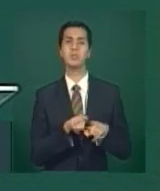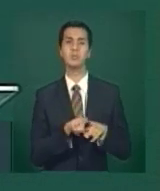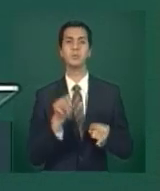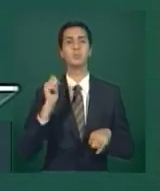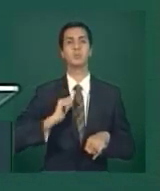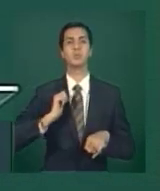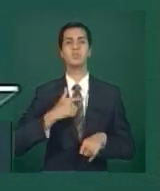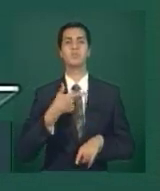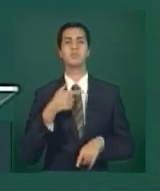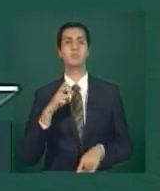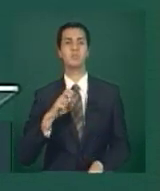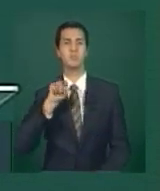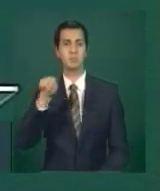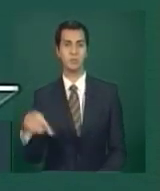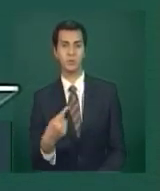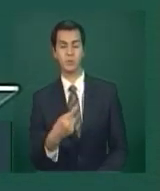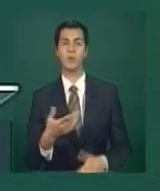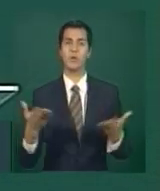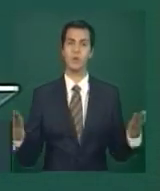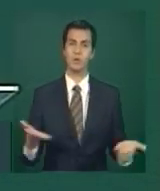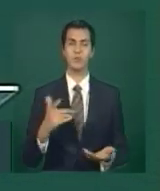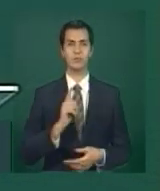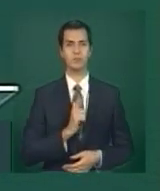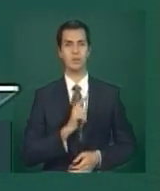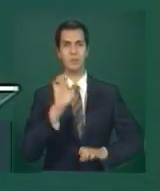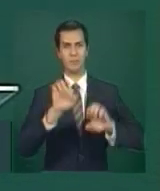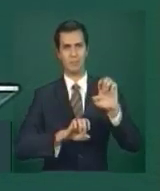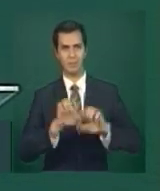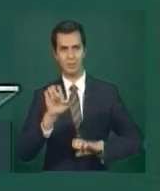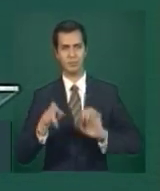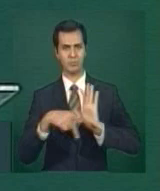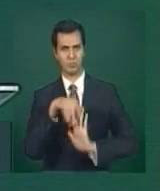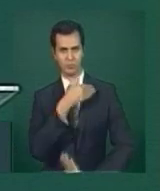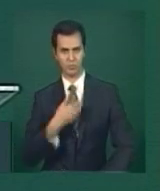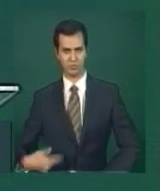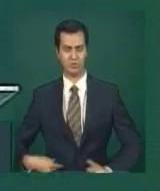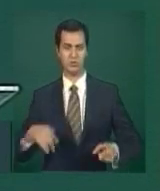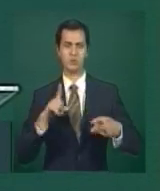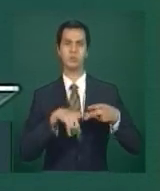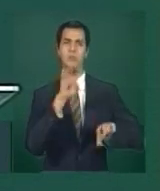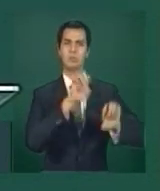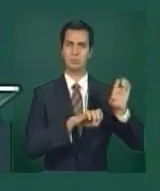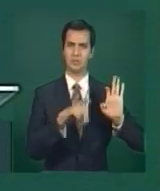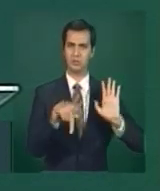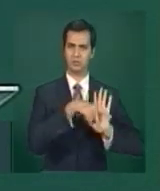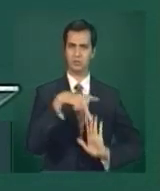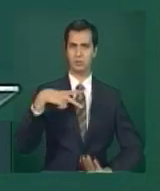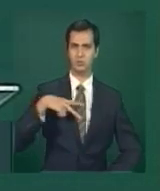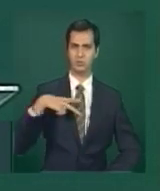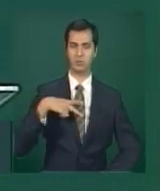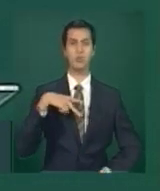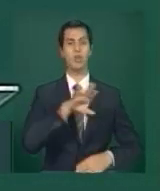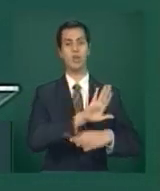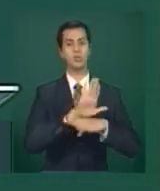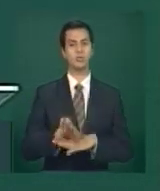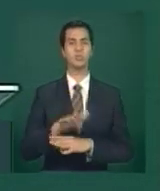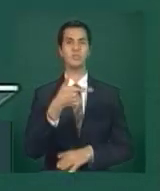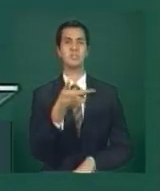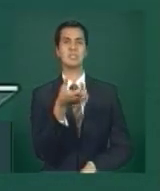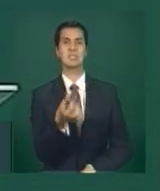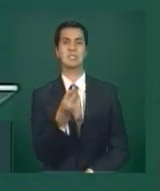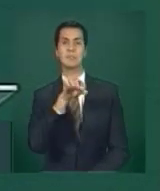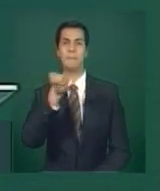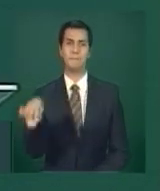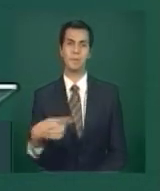iniciativa privada mais as estatais entraram com 26 mil, sendo que 6